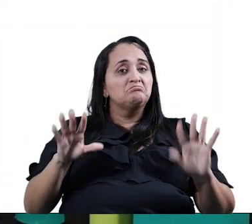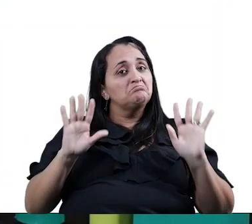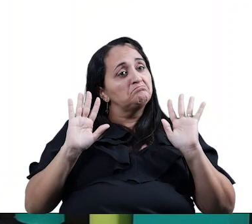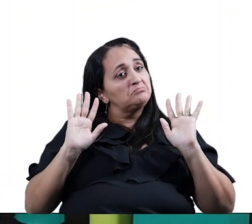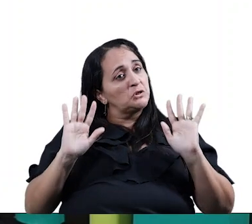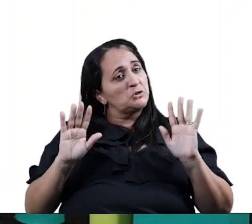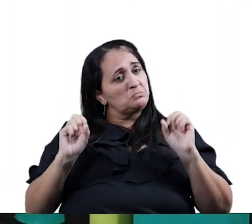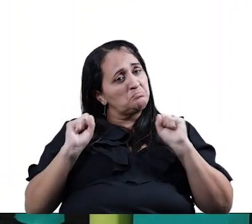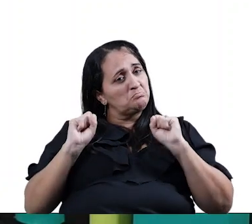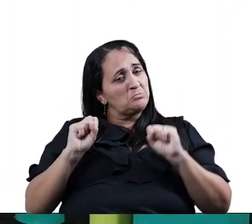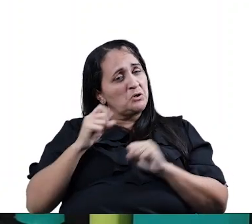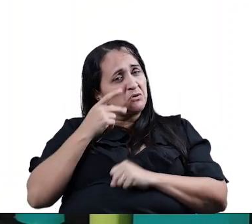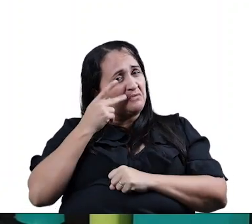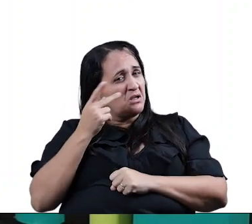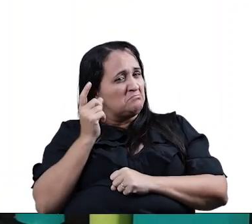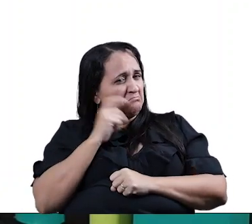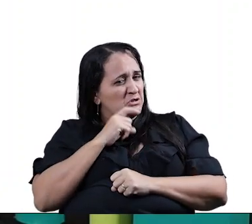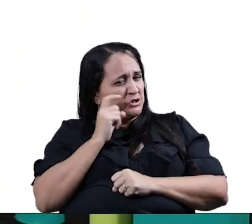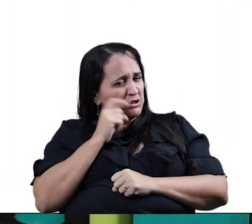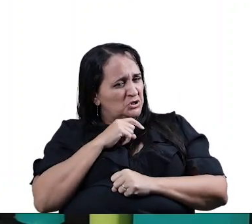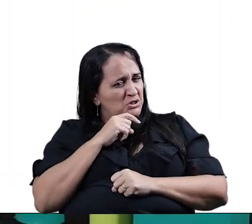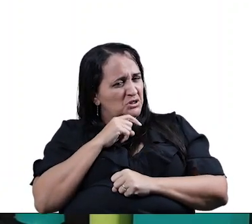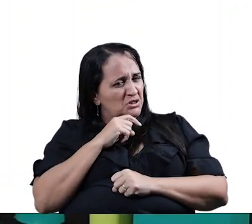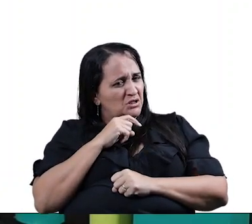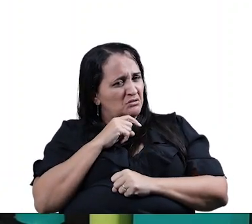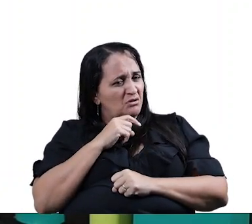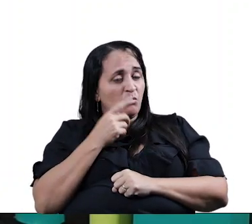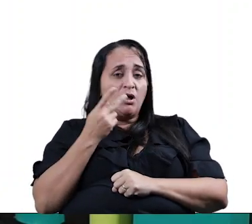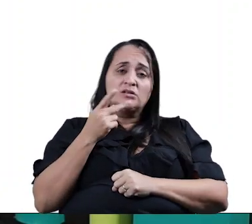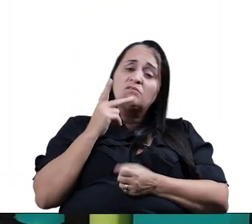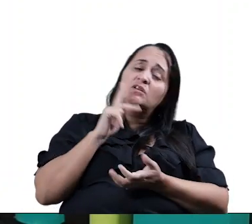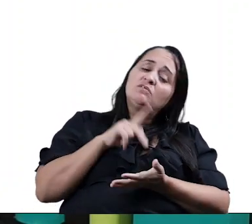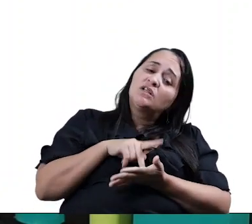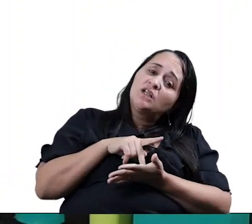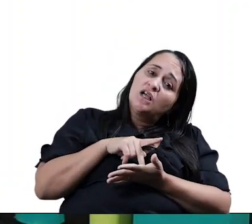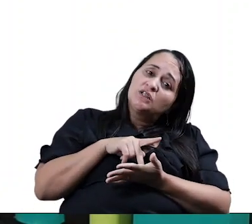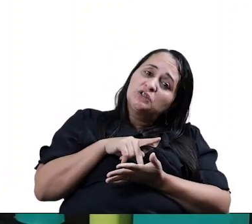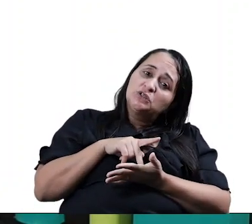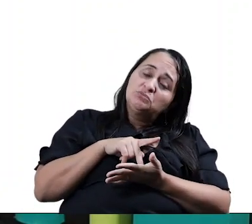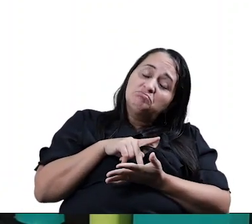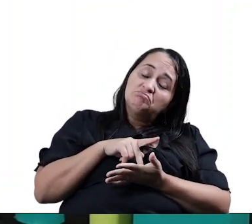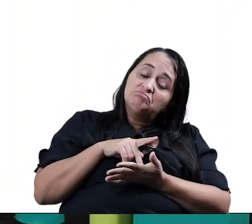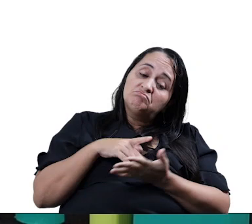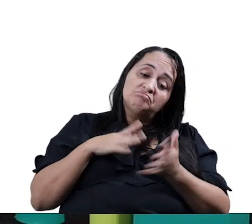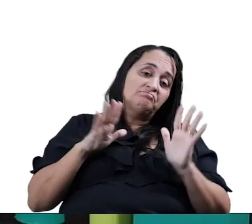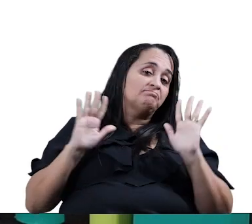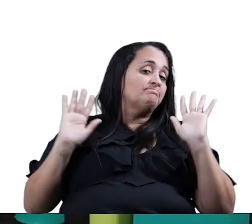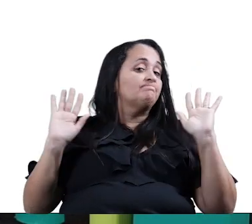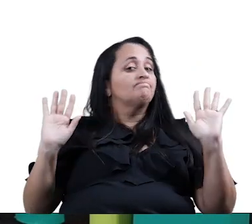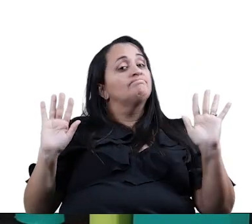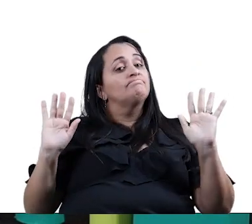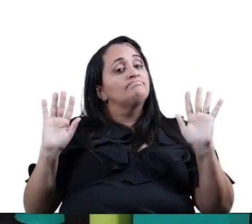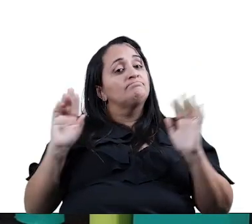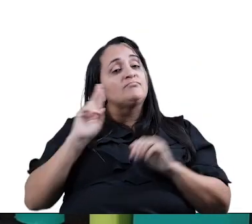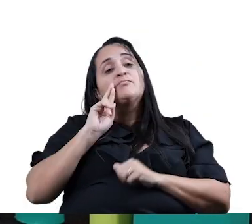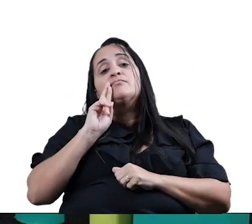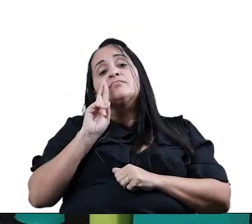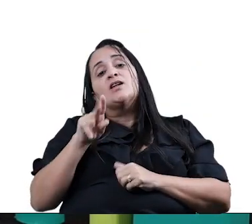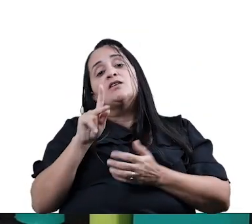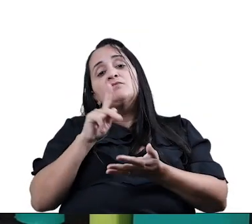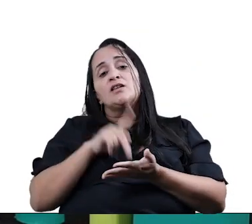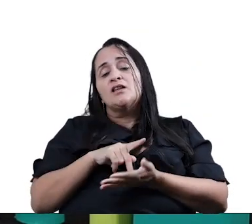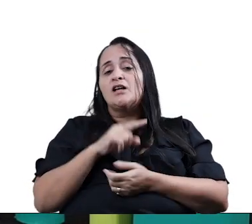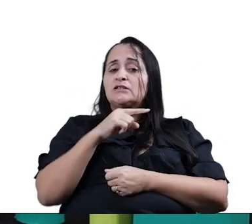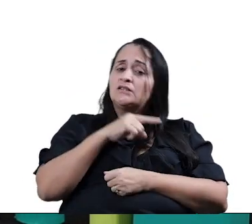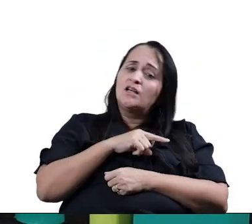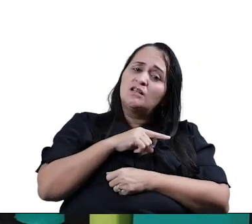Aí a gente Pode dizer assim Que é uma mentira Ela está Dizendo a verdade Dela A realidade Dela Ela gosta Desse